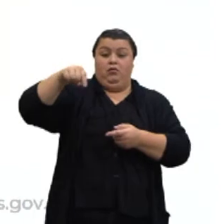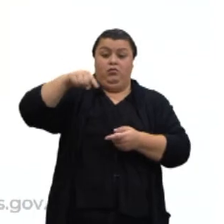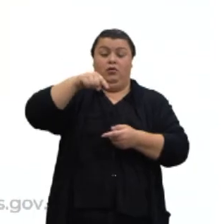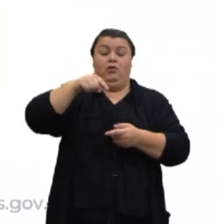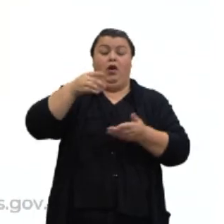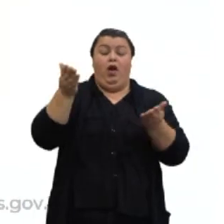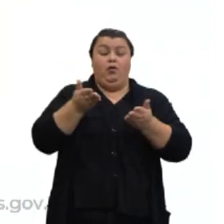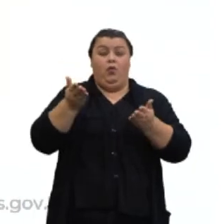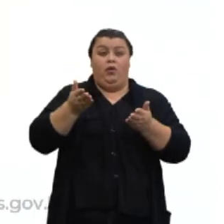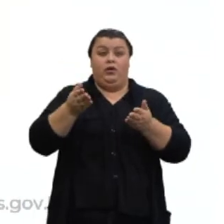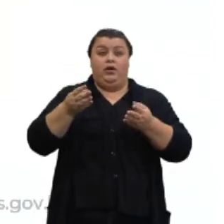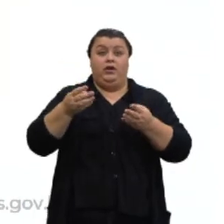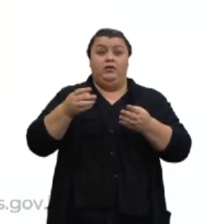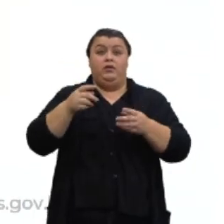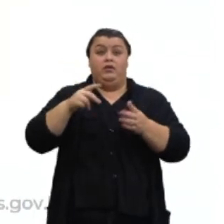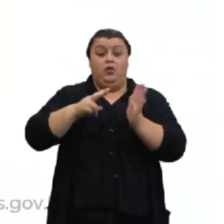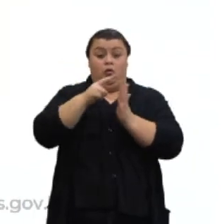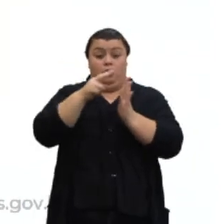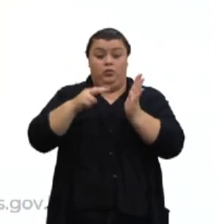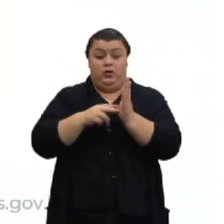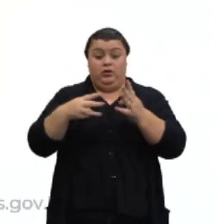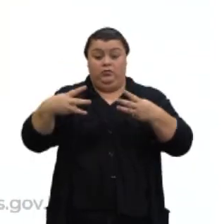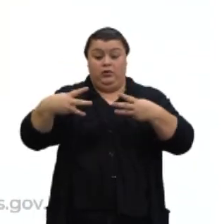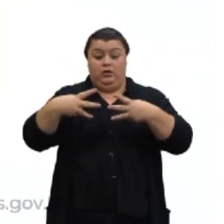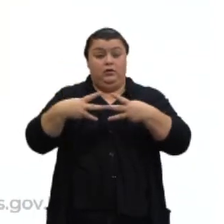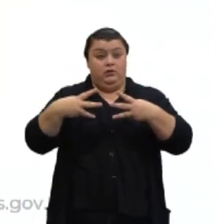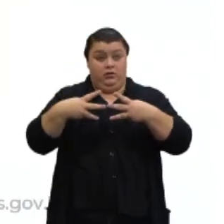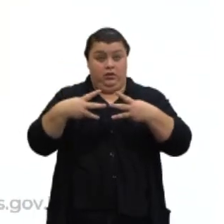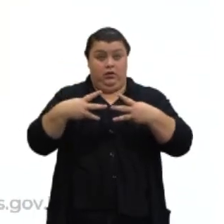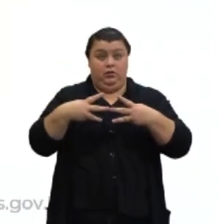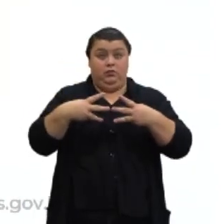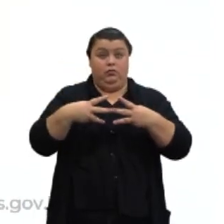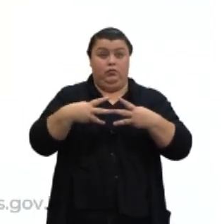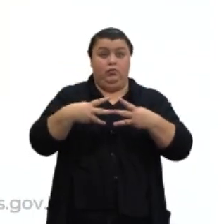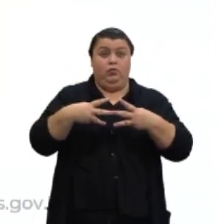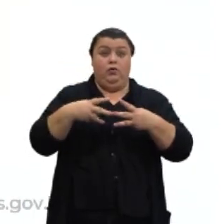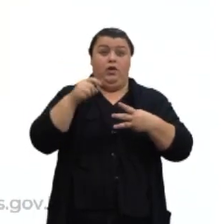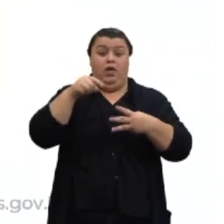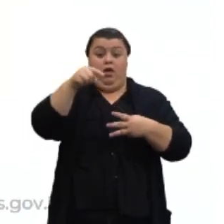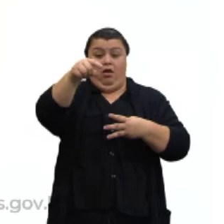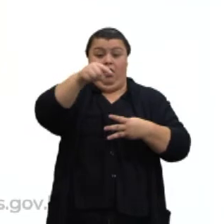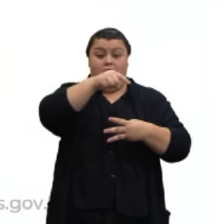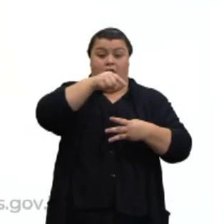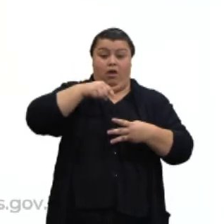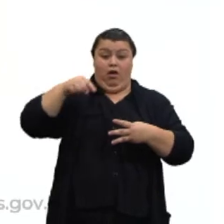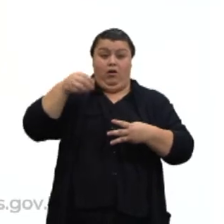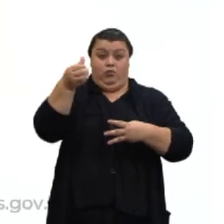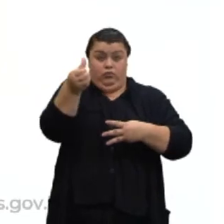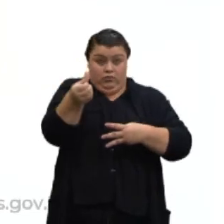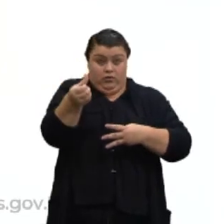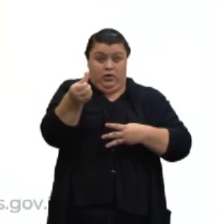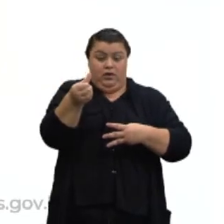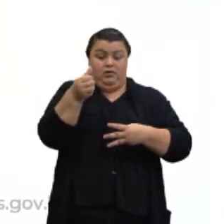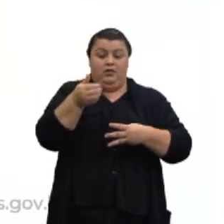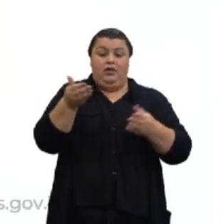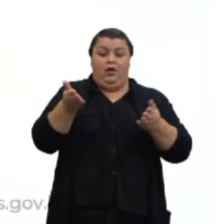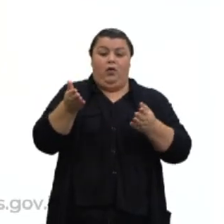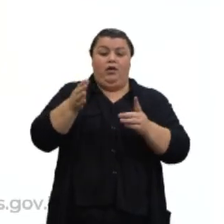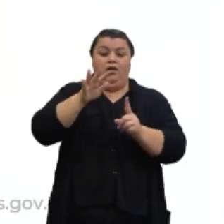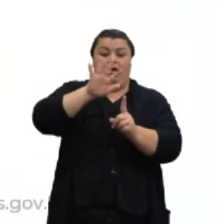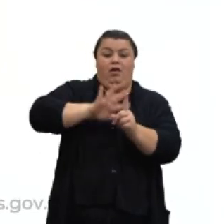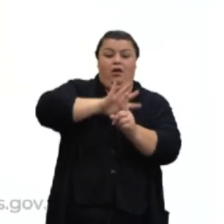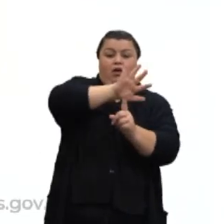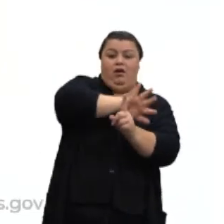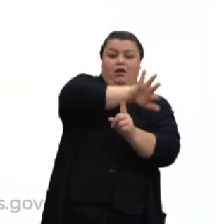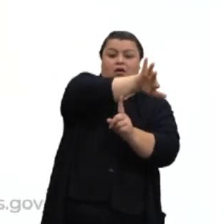prisma hexagonal, a área da base é a área do hexágono. Certo? E a área lateral vai